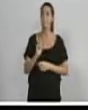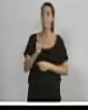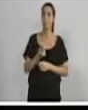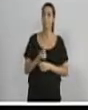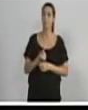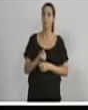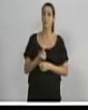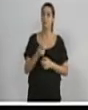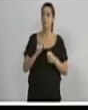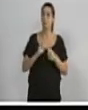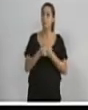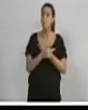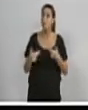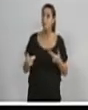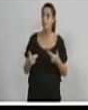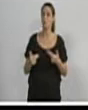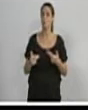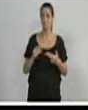Cinco.